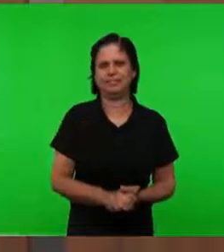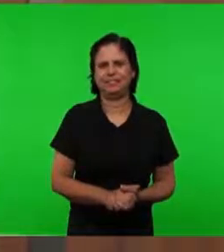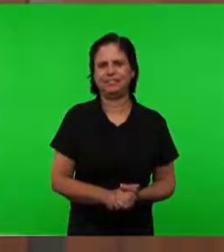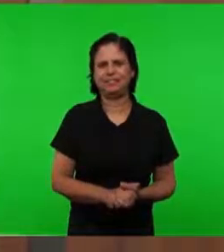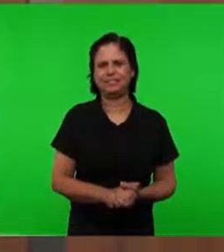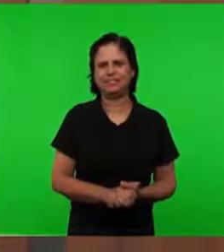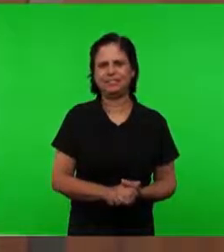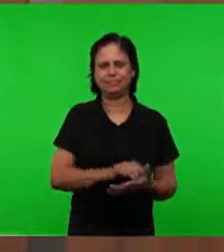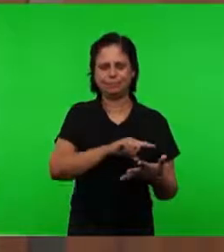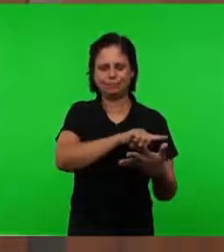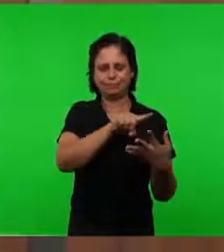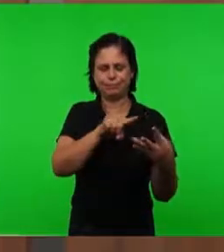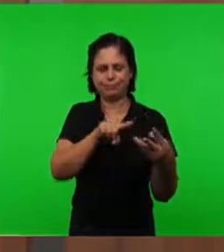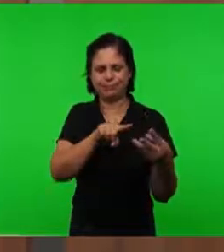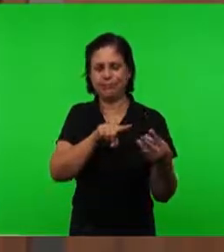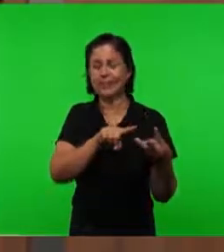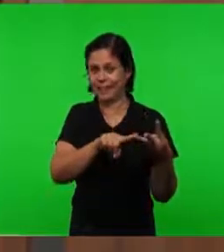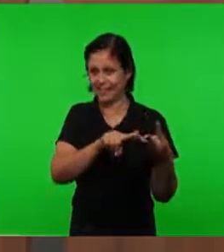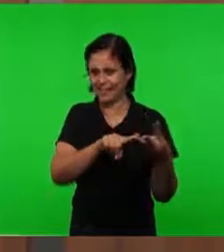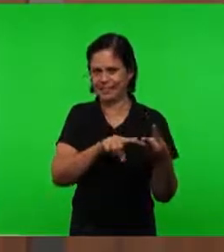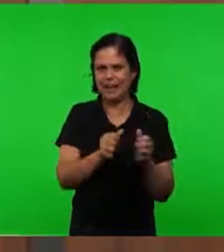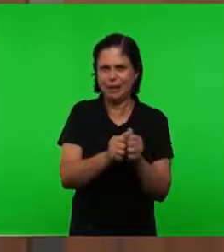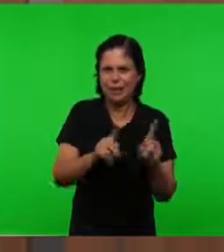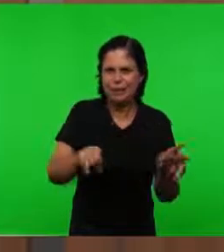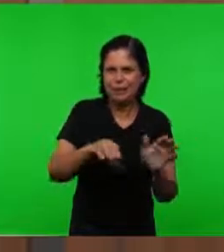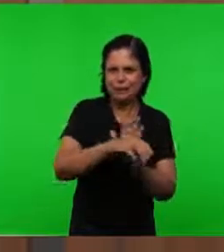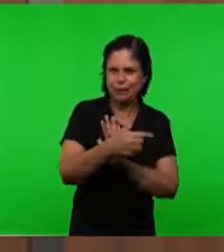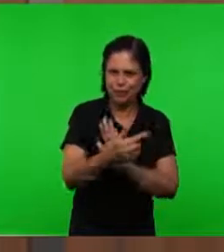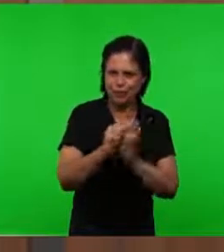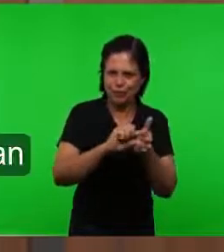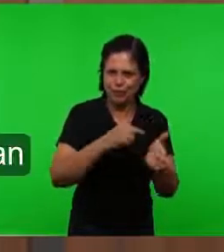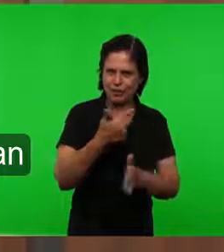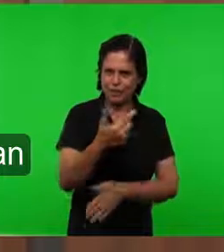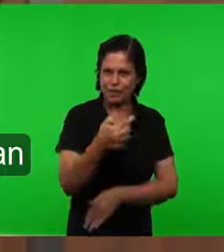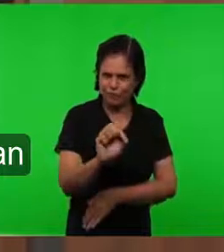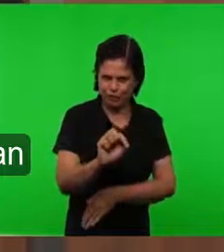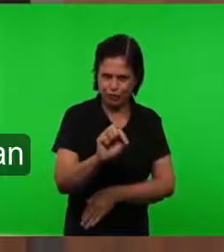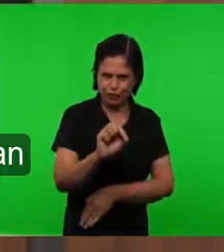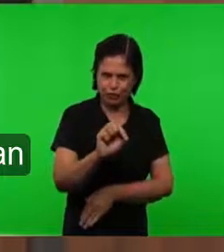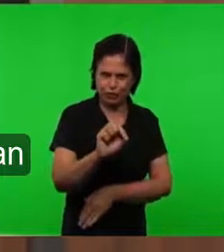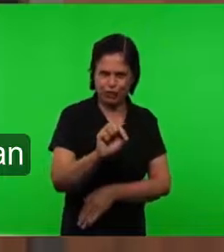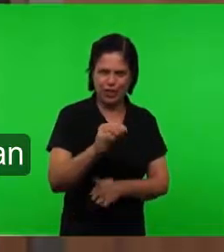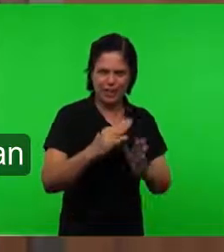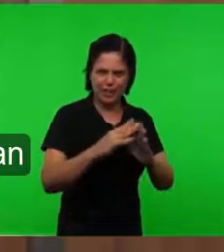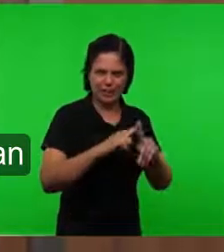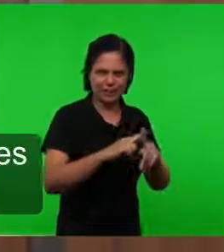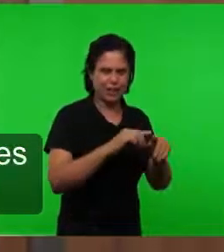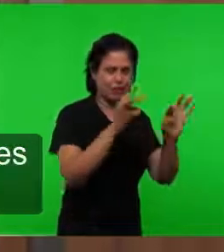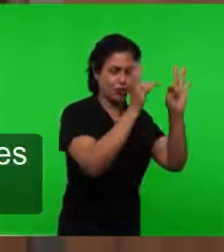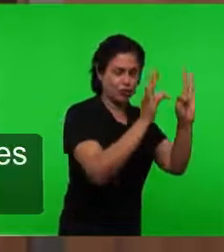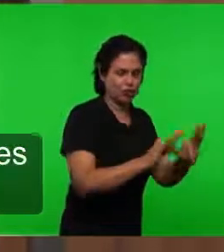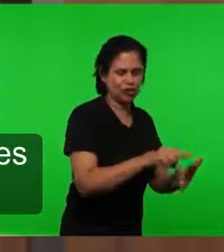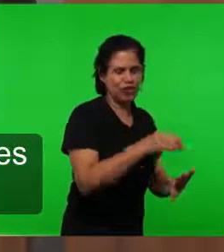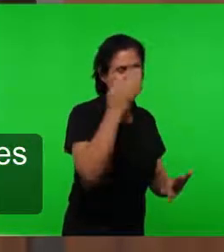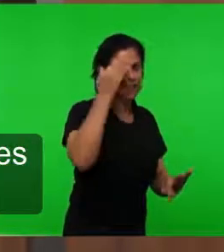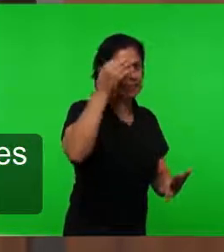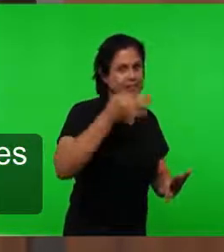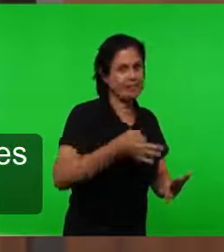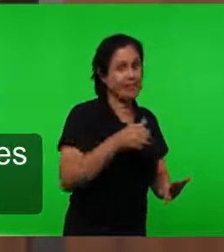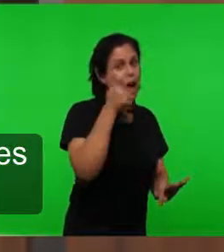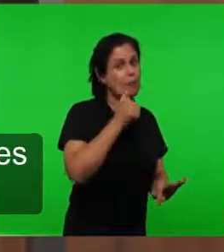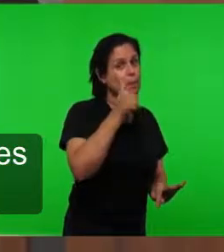dois Apocalipse dois Verso vinte Aqui está o discernimento Da igreja Quando fala a respeito Da mulher Que se diz